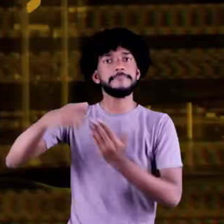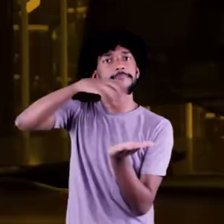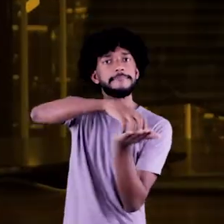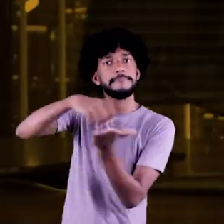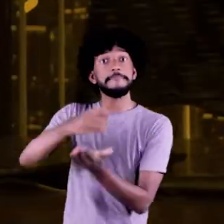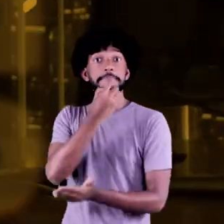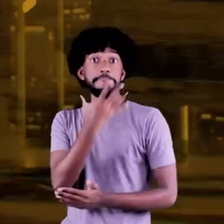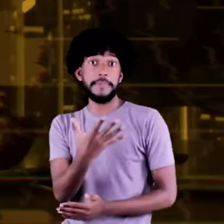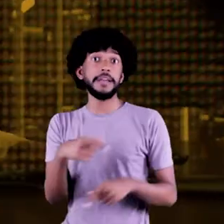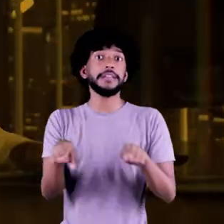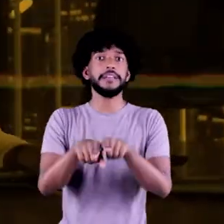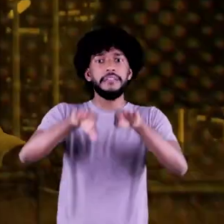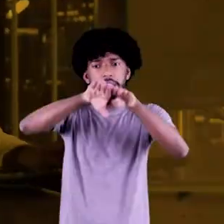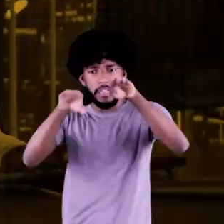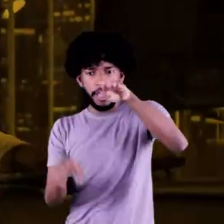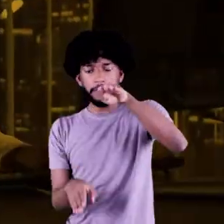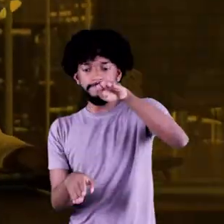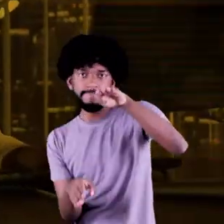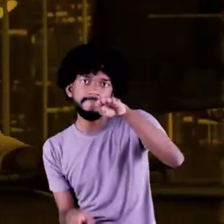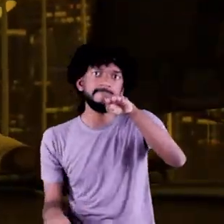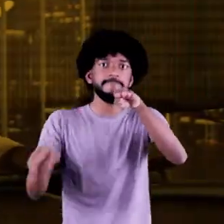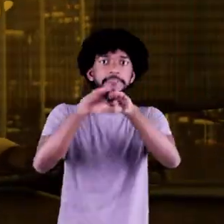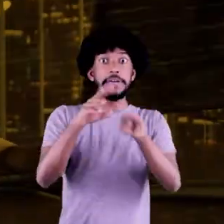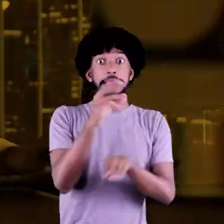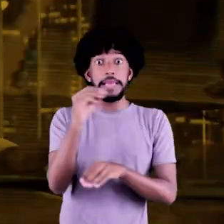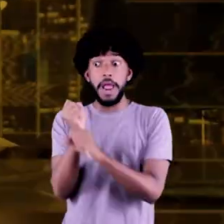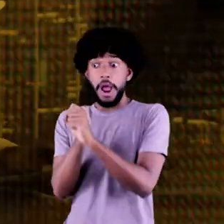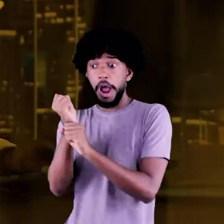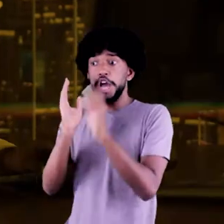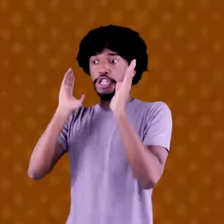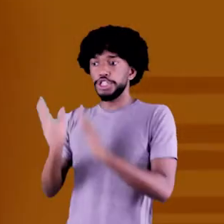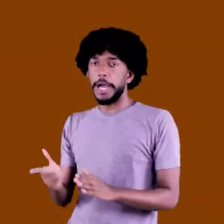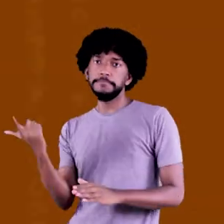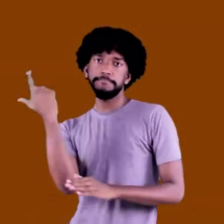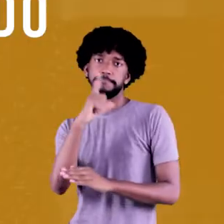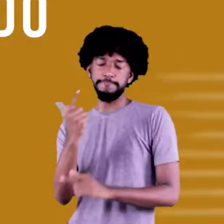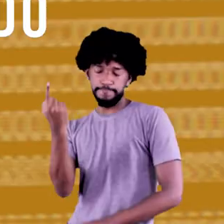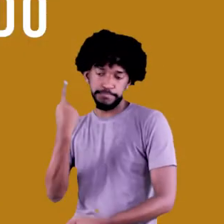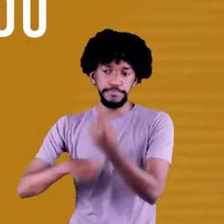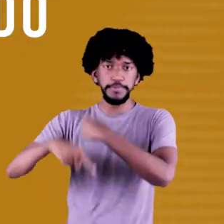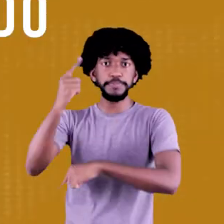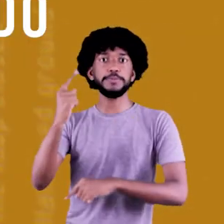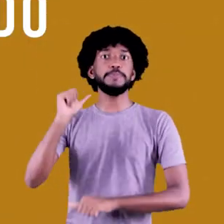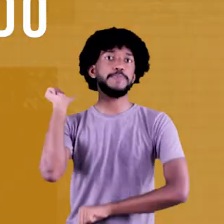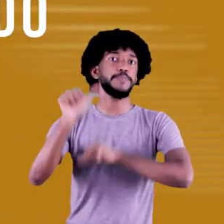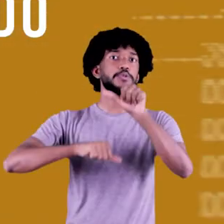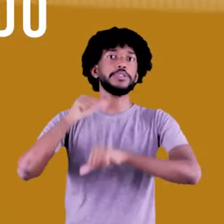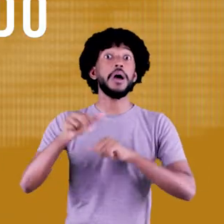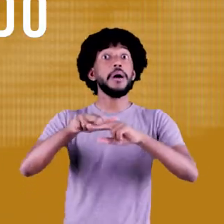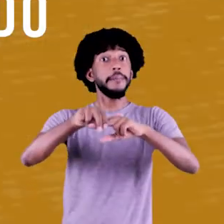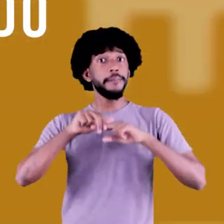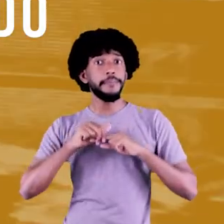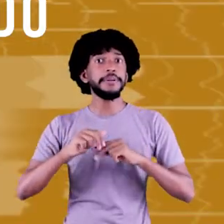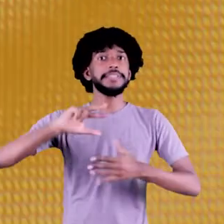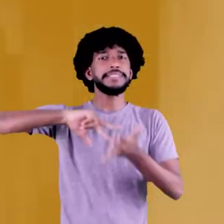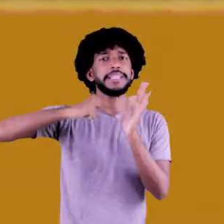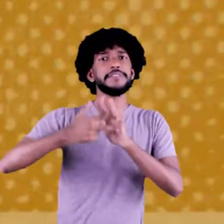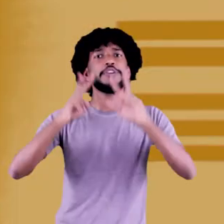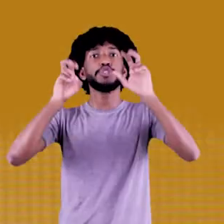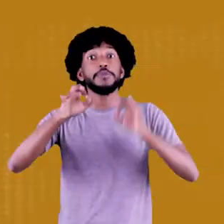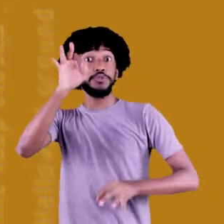séculos de escravidão. Por isso, precisamos dar um novo significado à noção de justiça social. E garantir